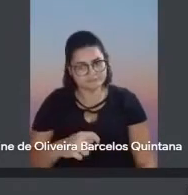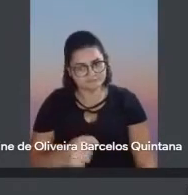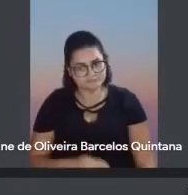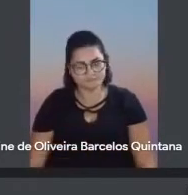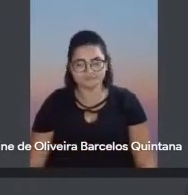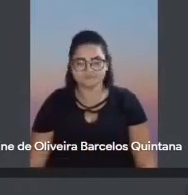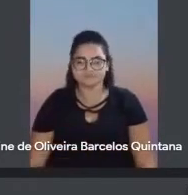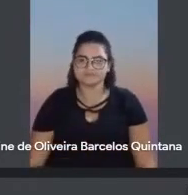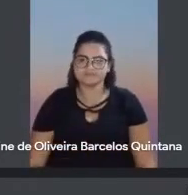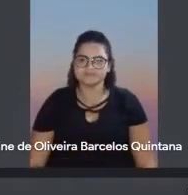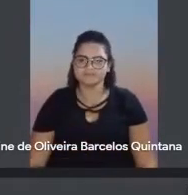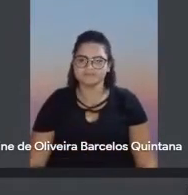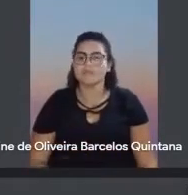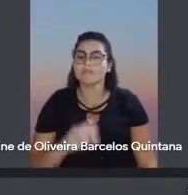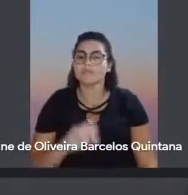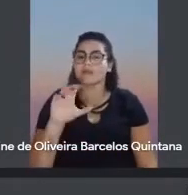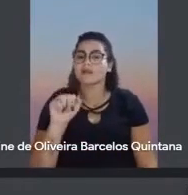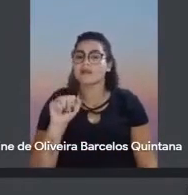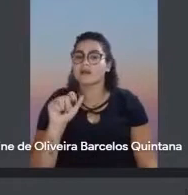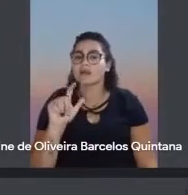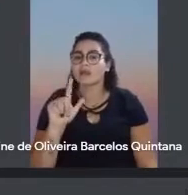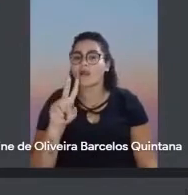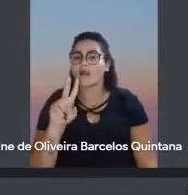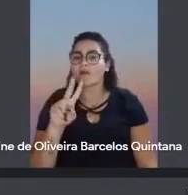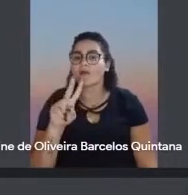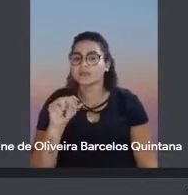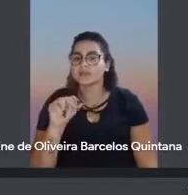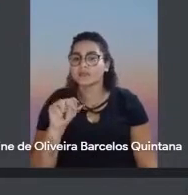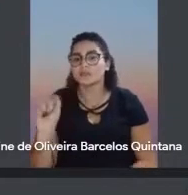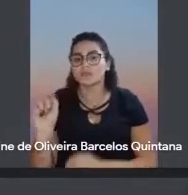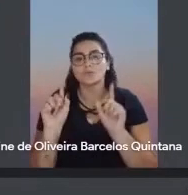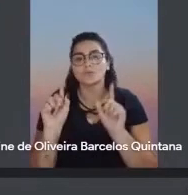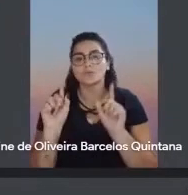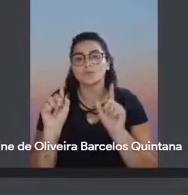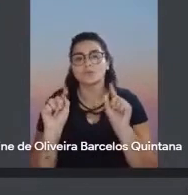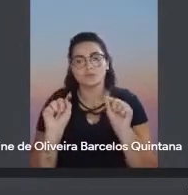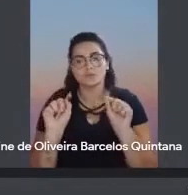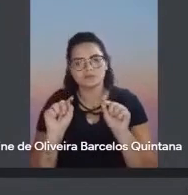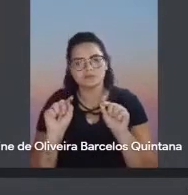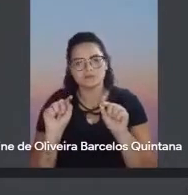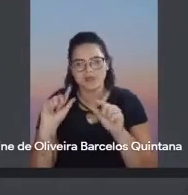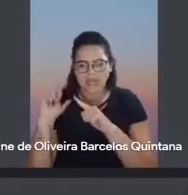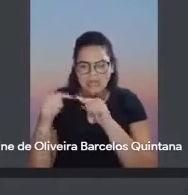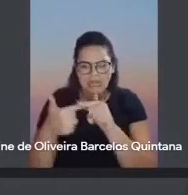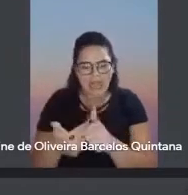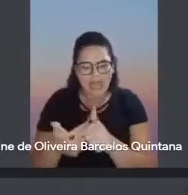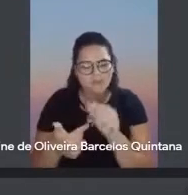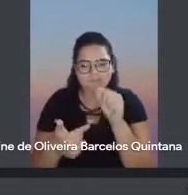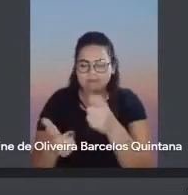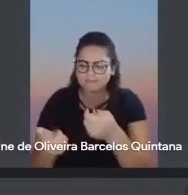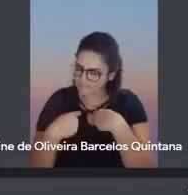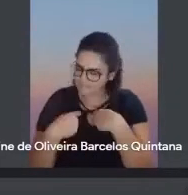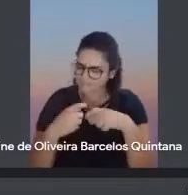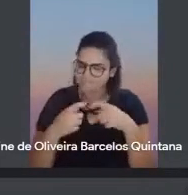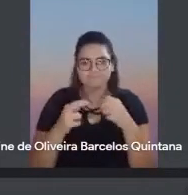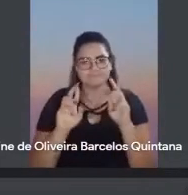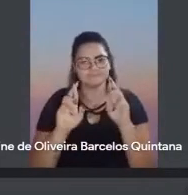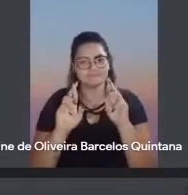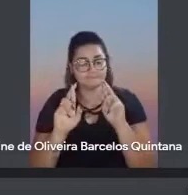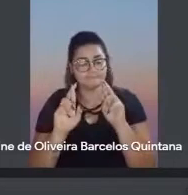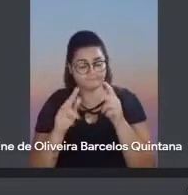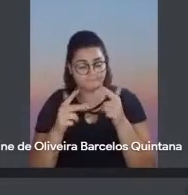O Calvino fala também, assim, que o clássico é um talismã. E eu gosto dessa imagem, né? Porque nós,